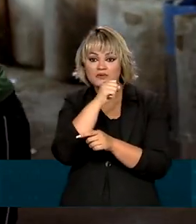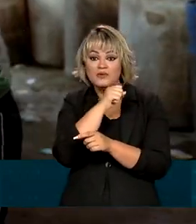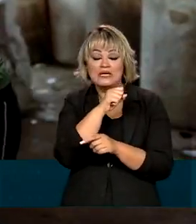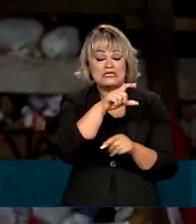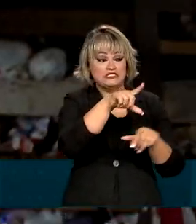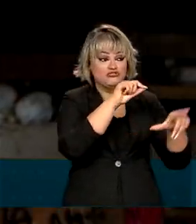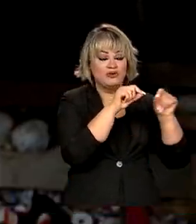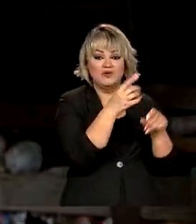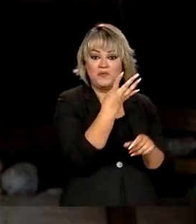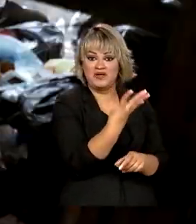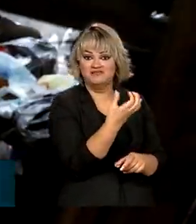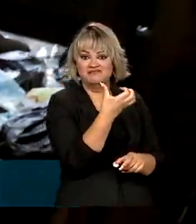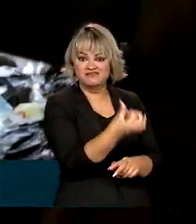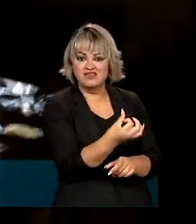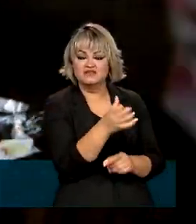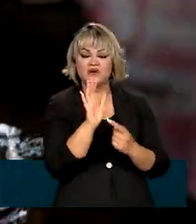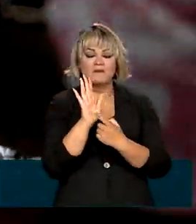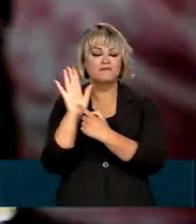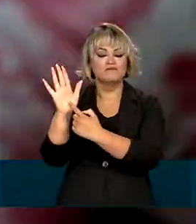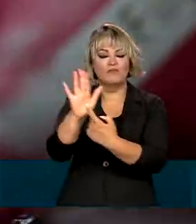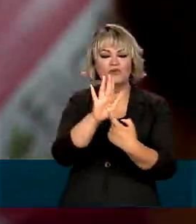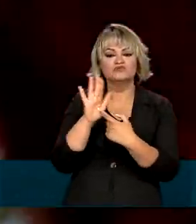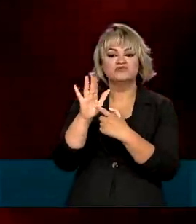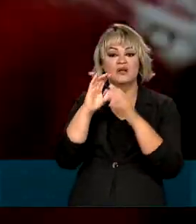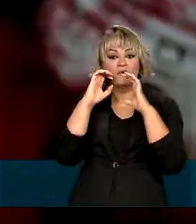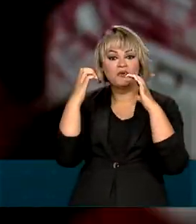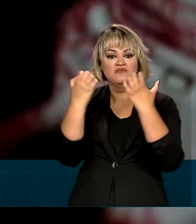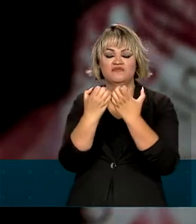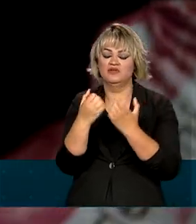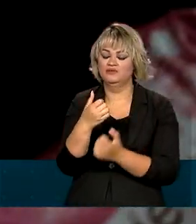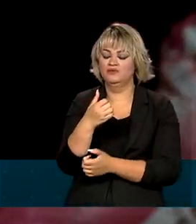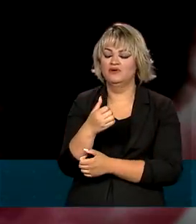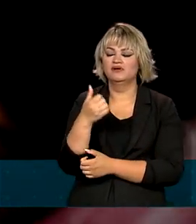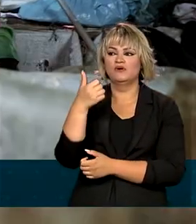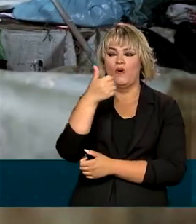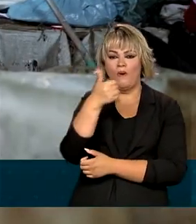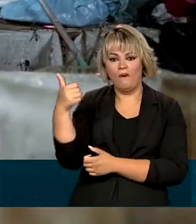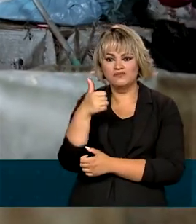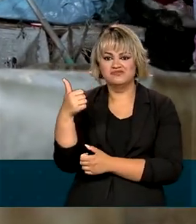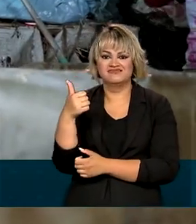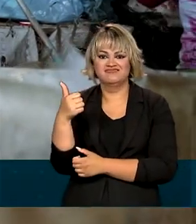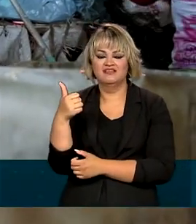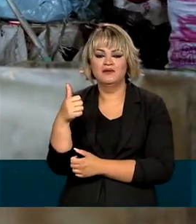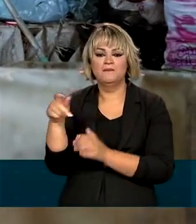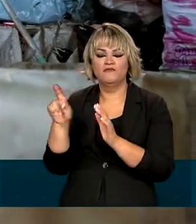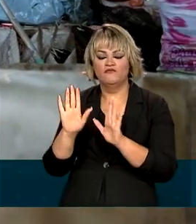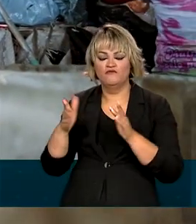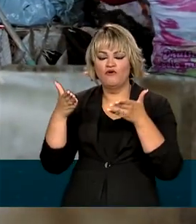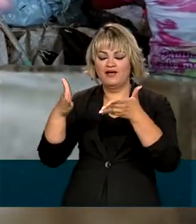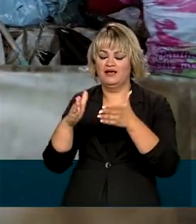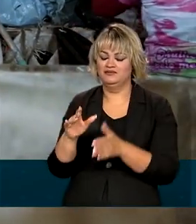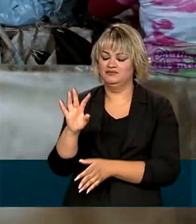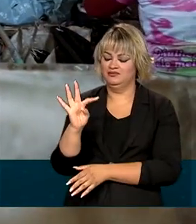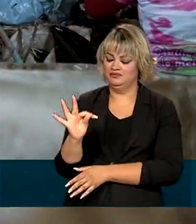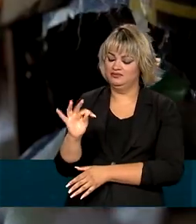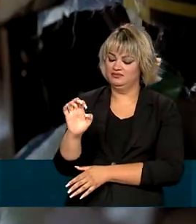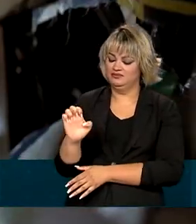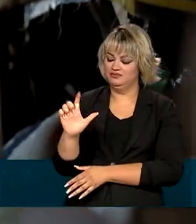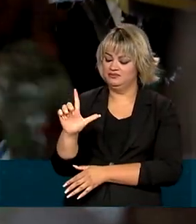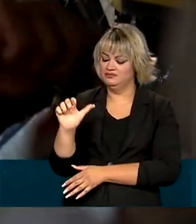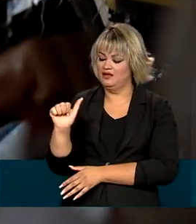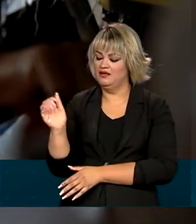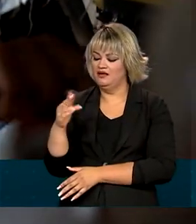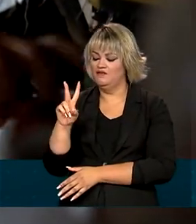selecionados para a 11ª Mostra do Circuito Tela Verde, iniciativa do Ministério do Meio Ambiente,